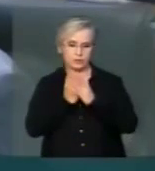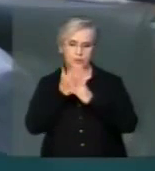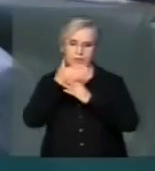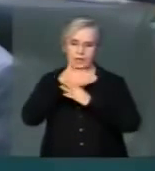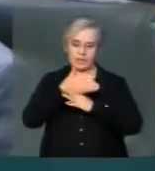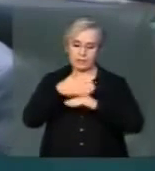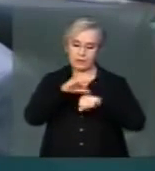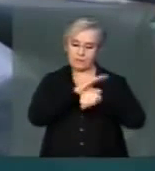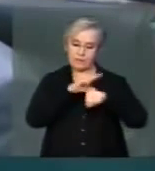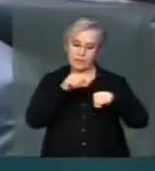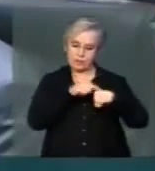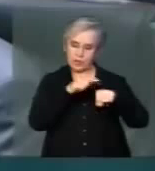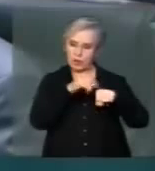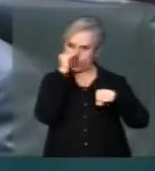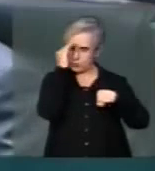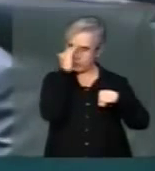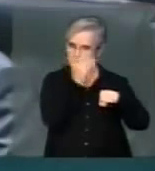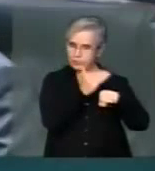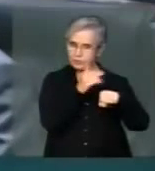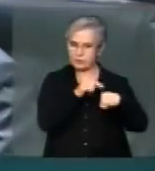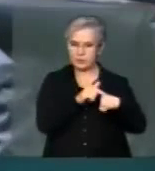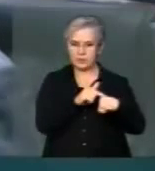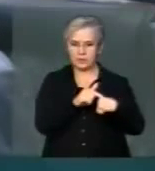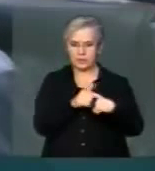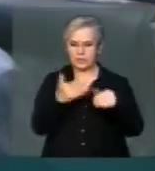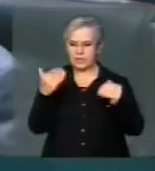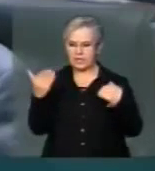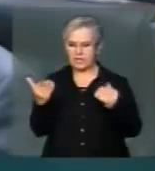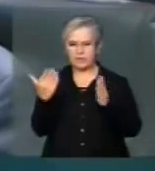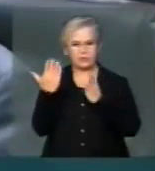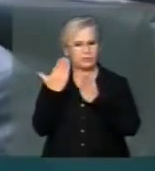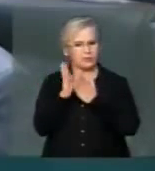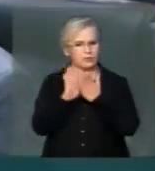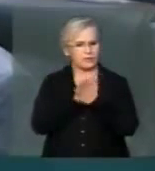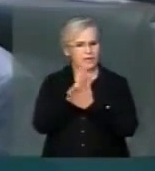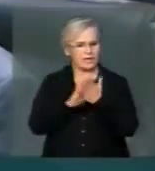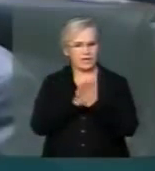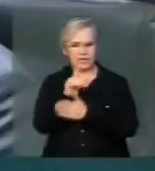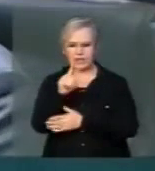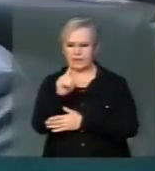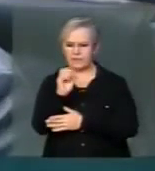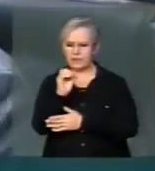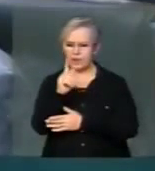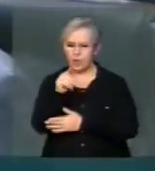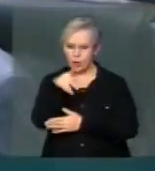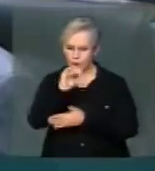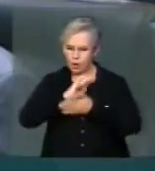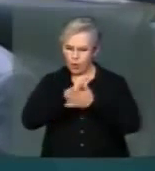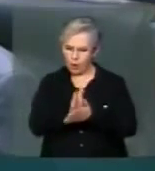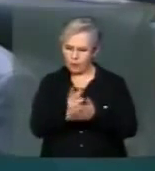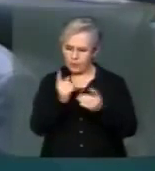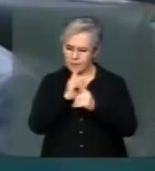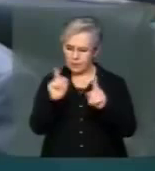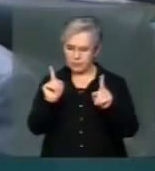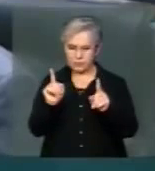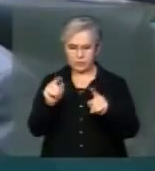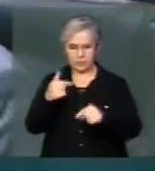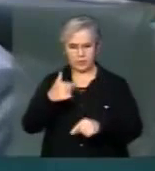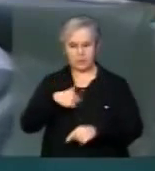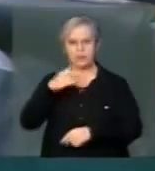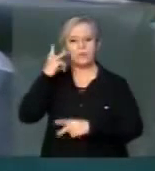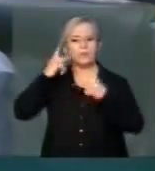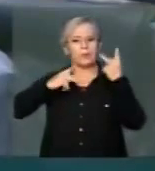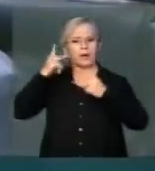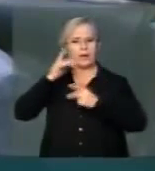Constituição. Quero dizer que isso não tem nada a ver com golpe, inclusive quero registrar que como parlamentar que sou